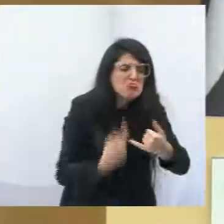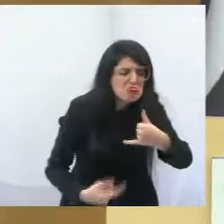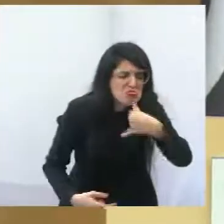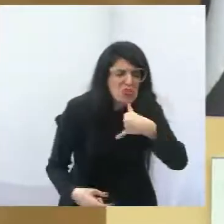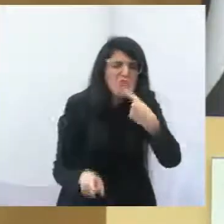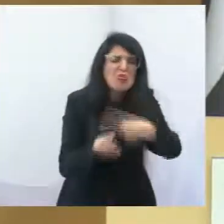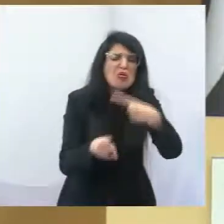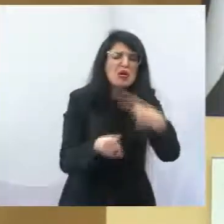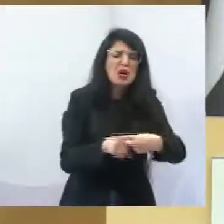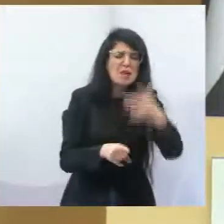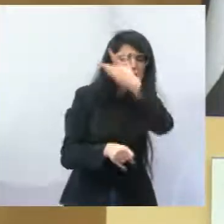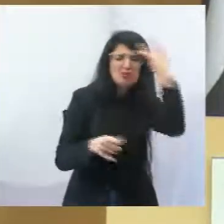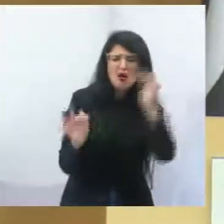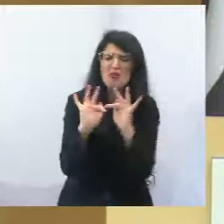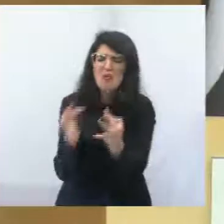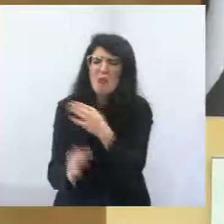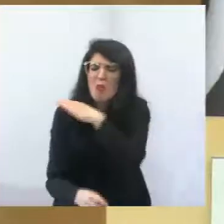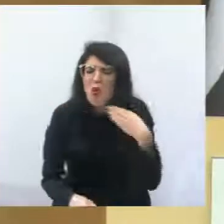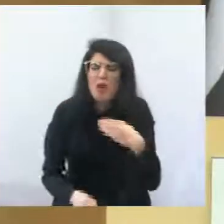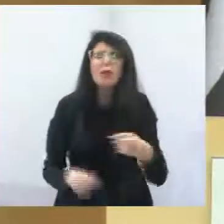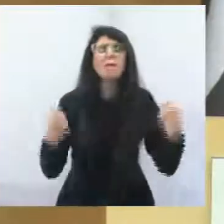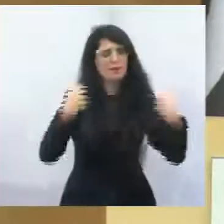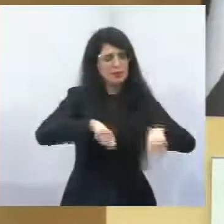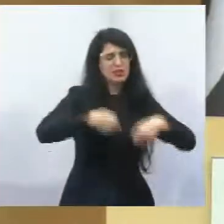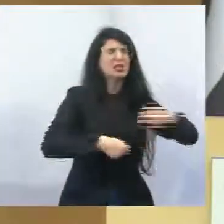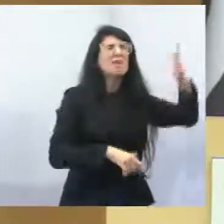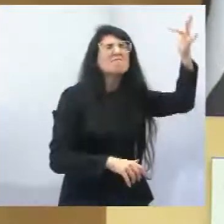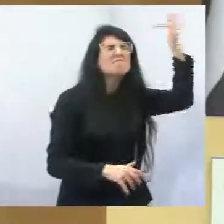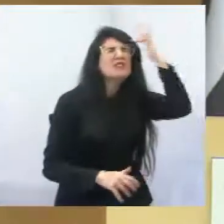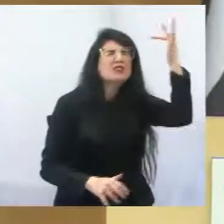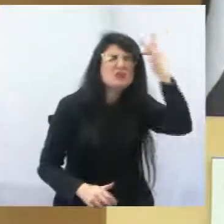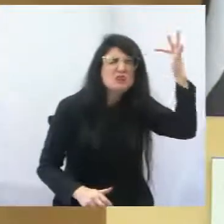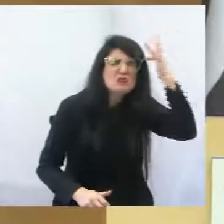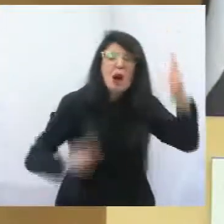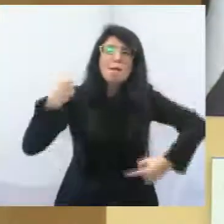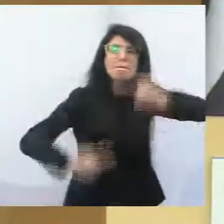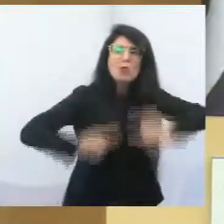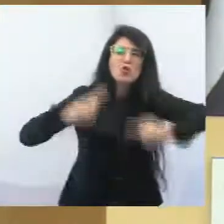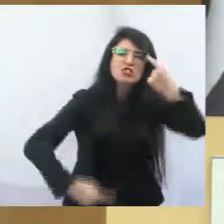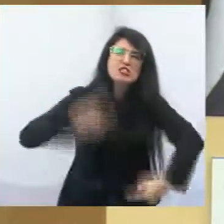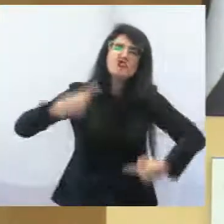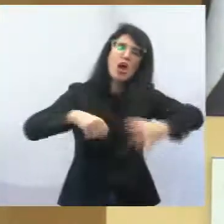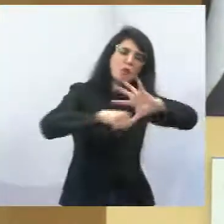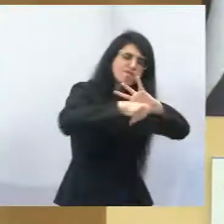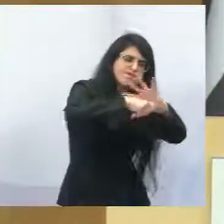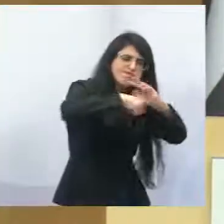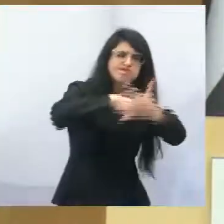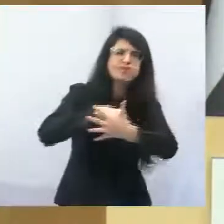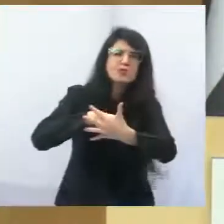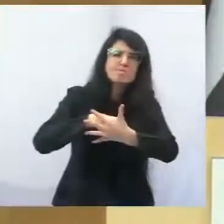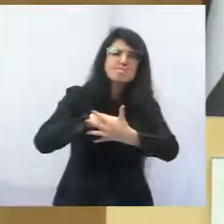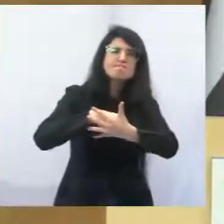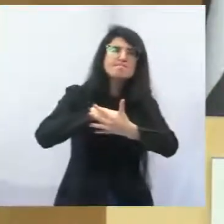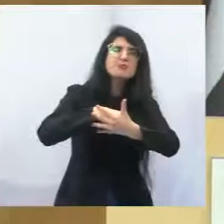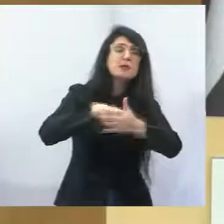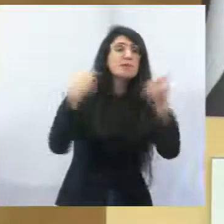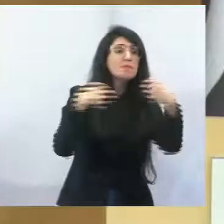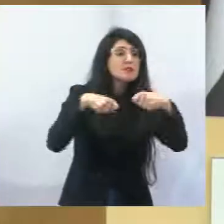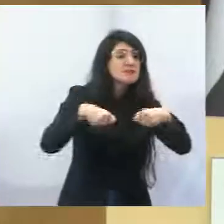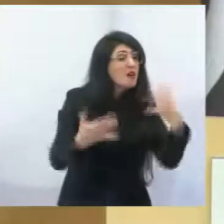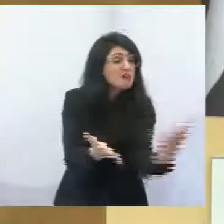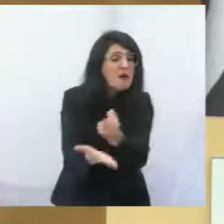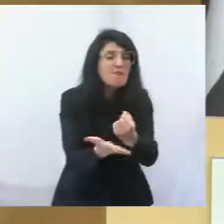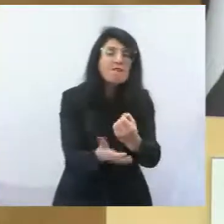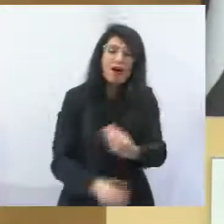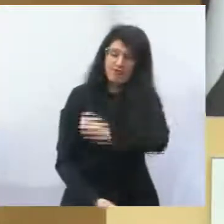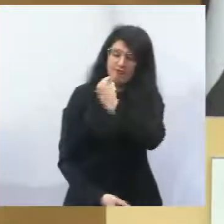nós precisamos ter mais maturidade política, de entender que, quando se enfrenta uma pandemia, o que está em jogo não são